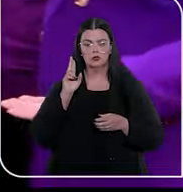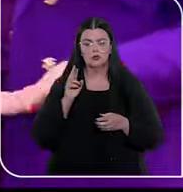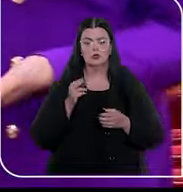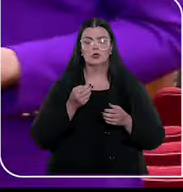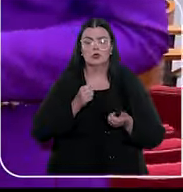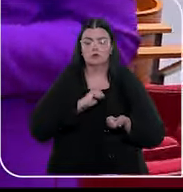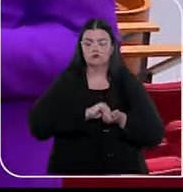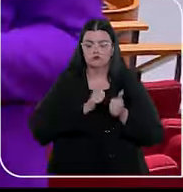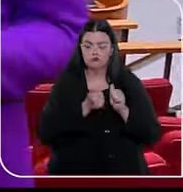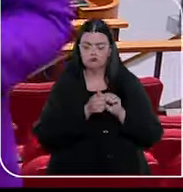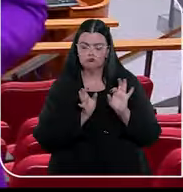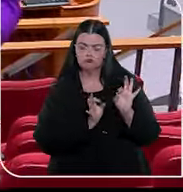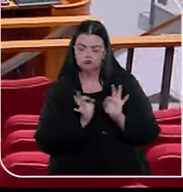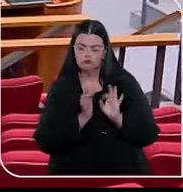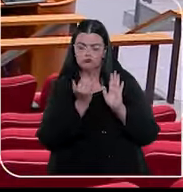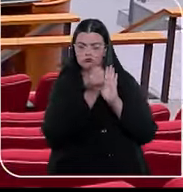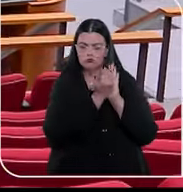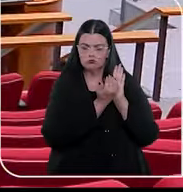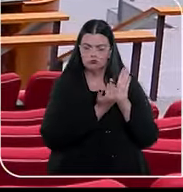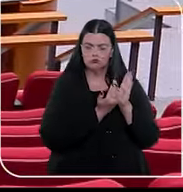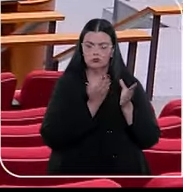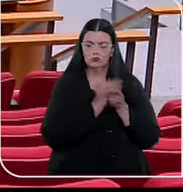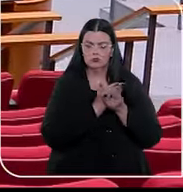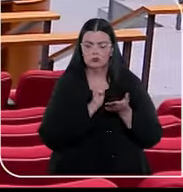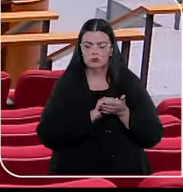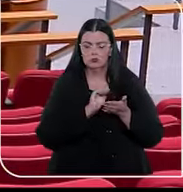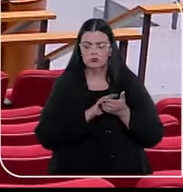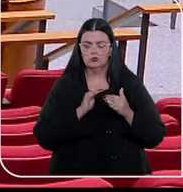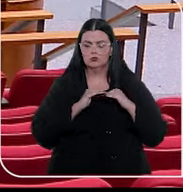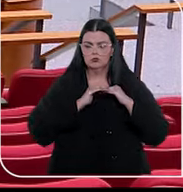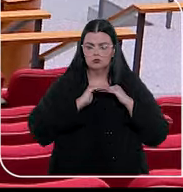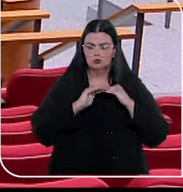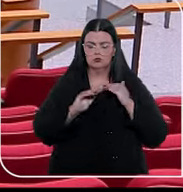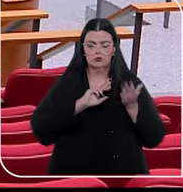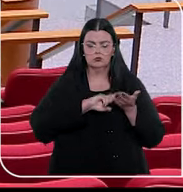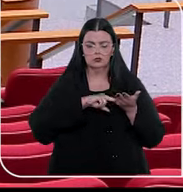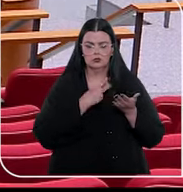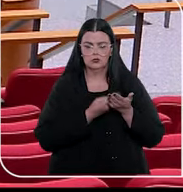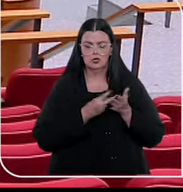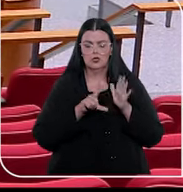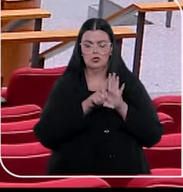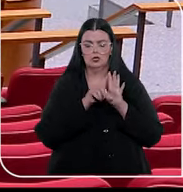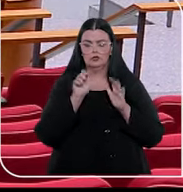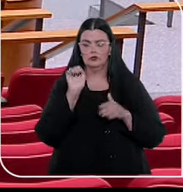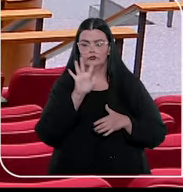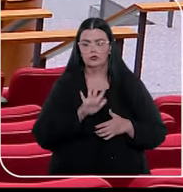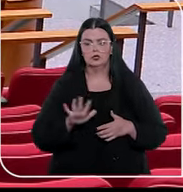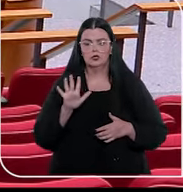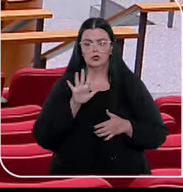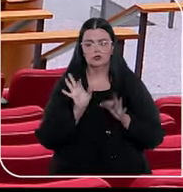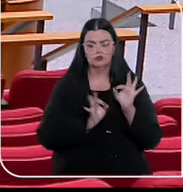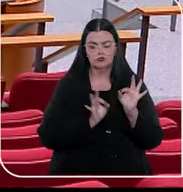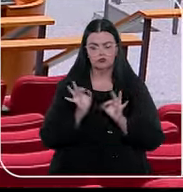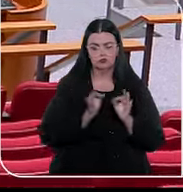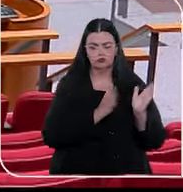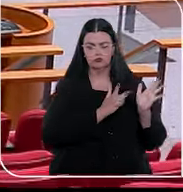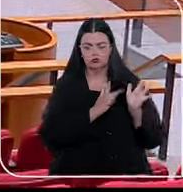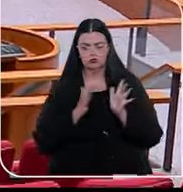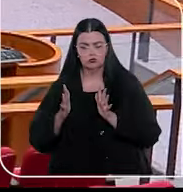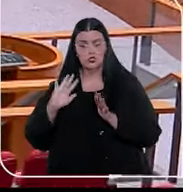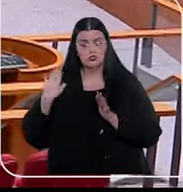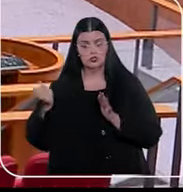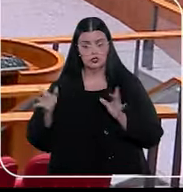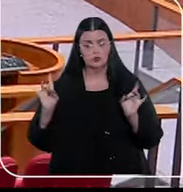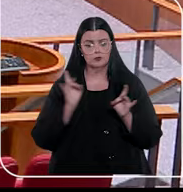atualização e organização dos pedidos de uniformização de interpretação de lei federal em tramitação e